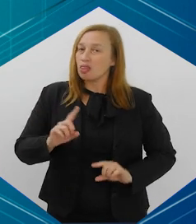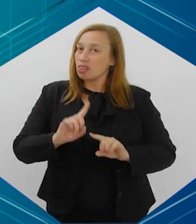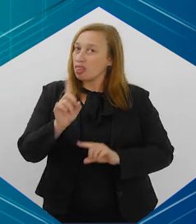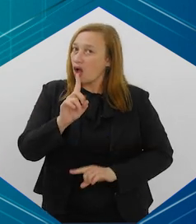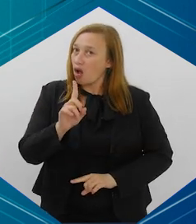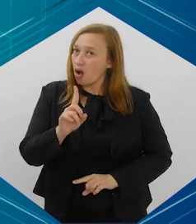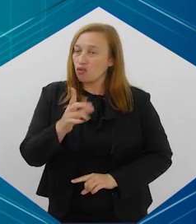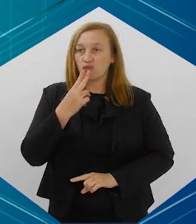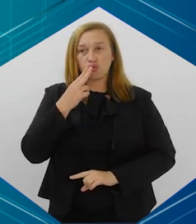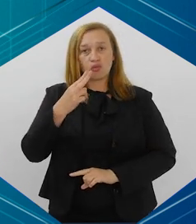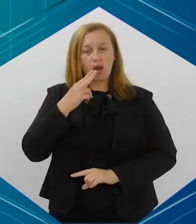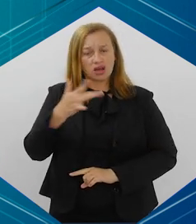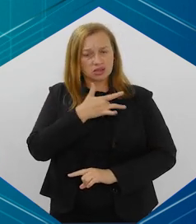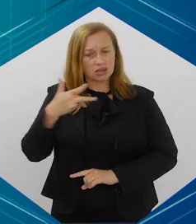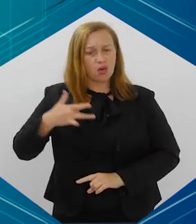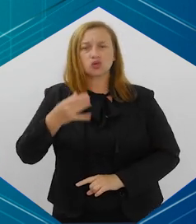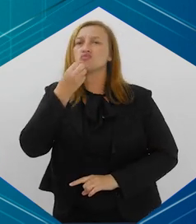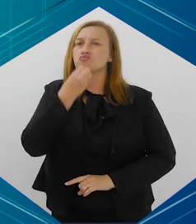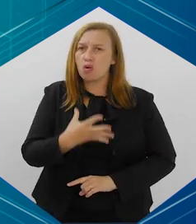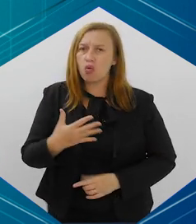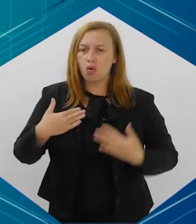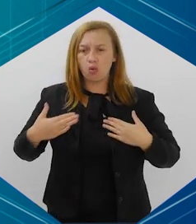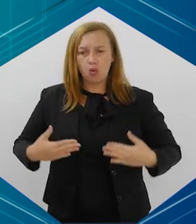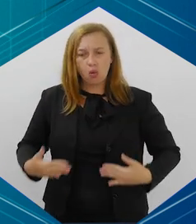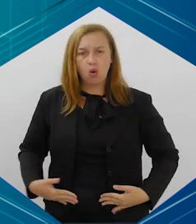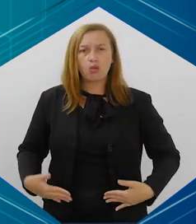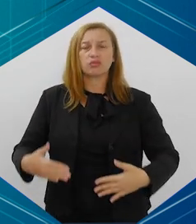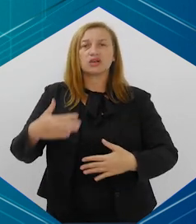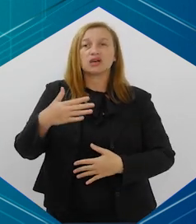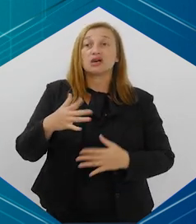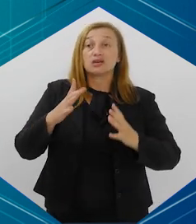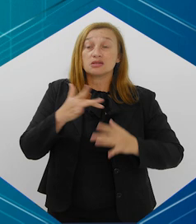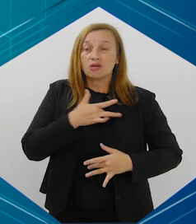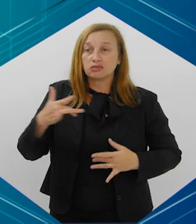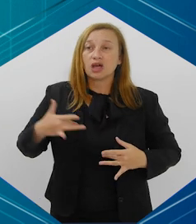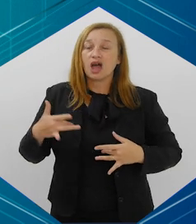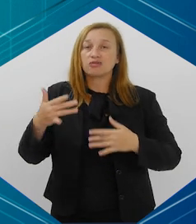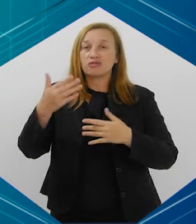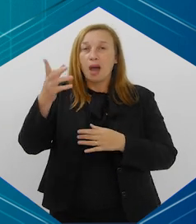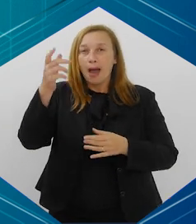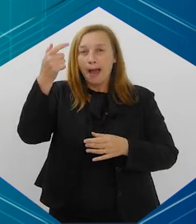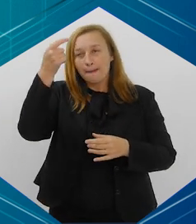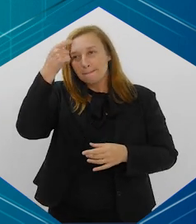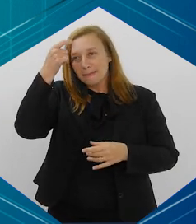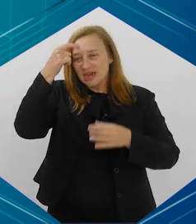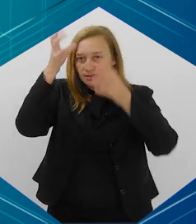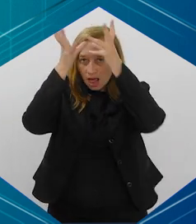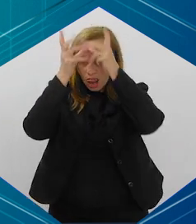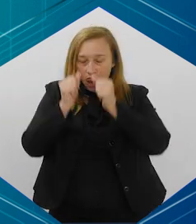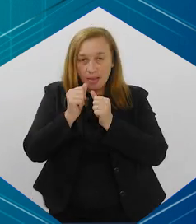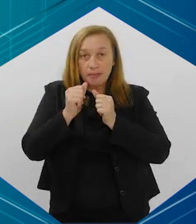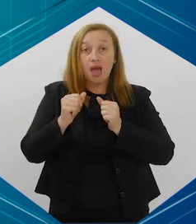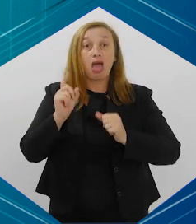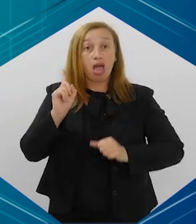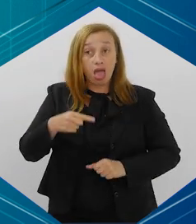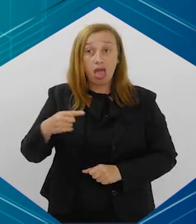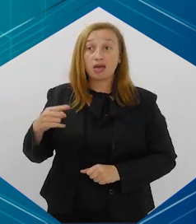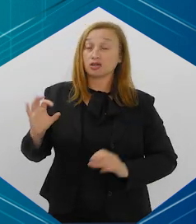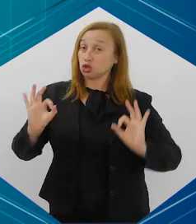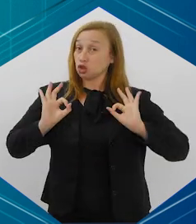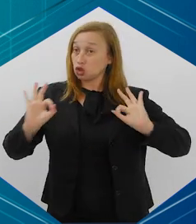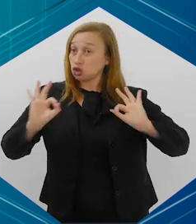é não fumar. Moderno é ter saúde, ter um corpo saudável, ter uma mente limpa. Isso é que é ser moderno, né?